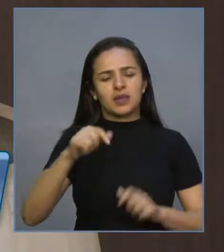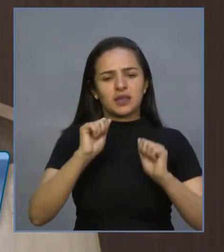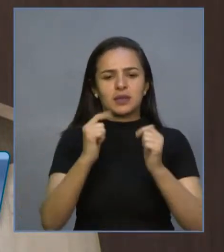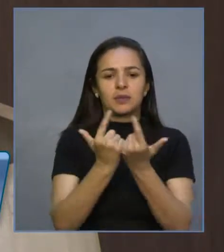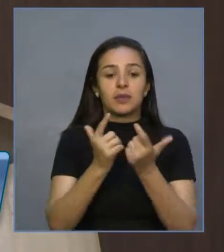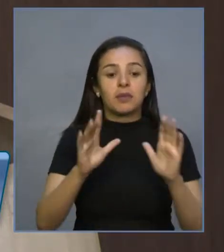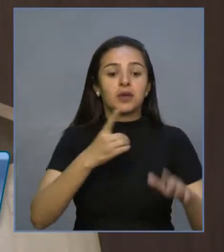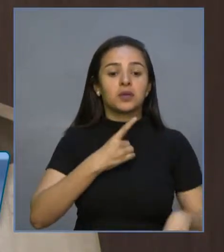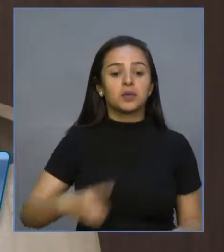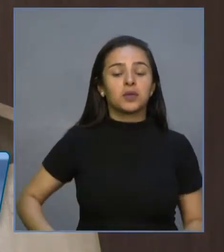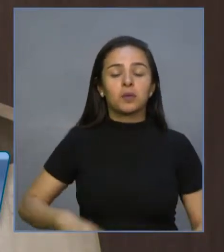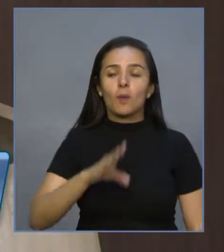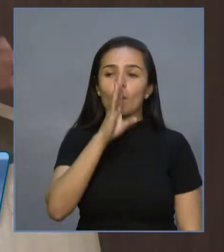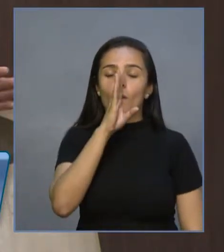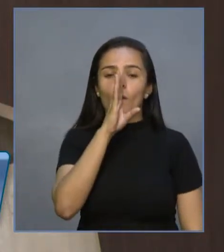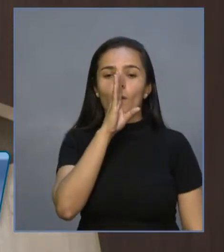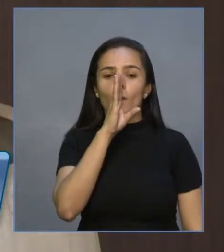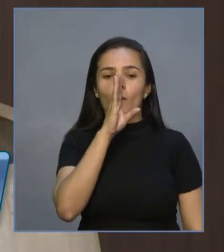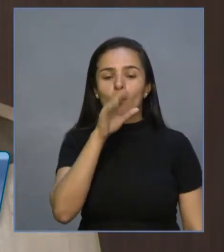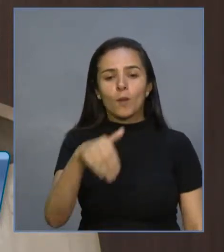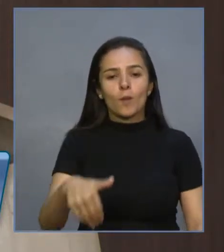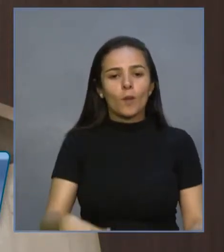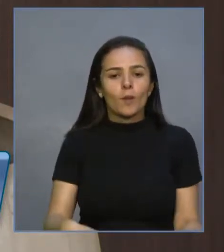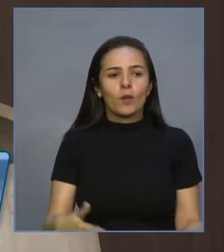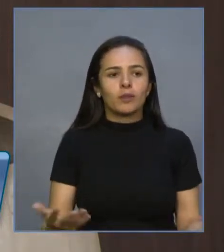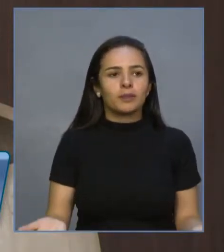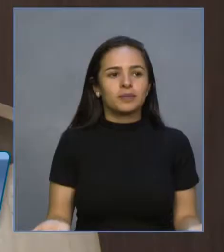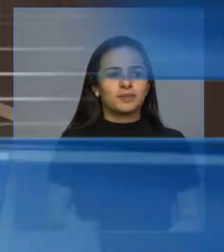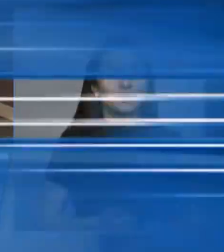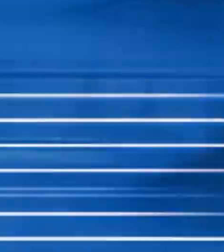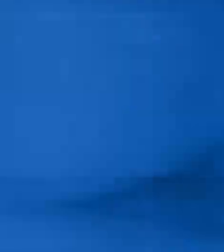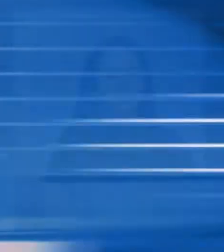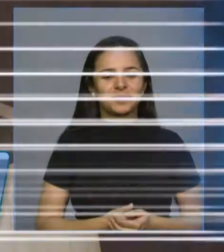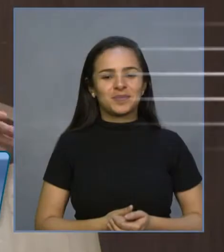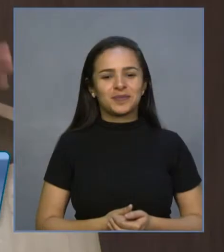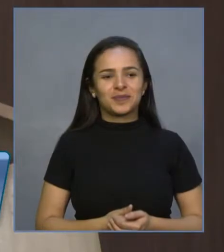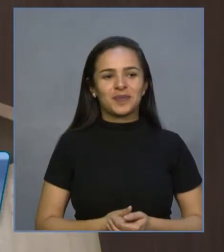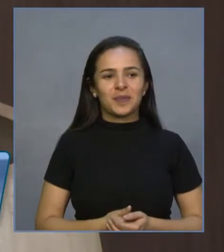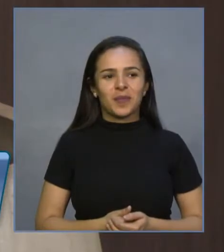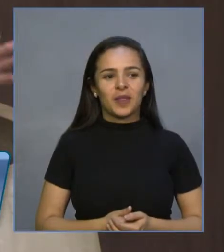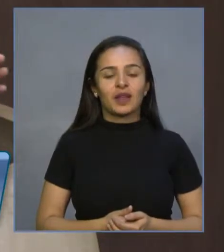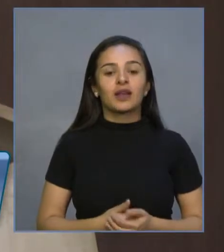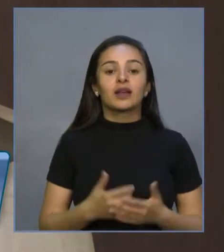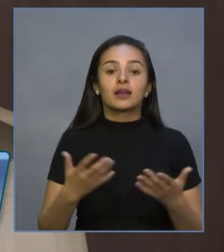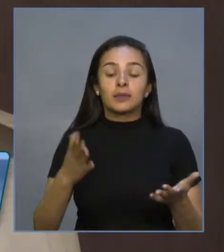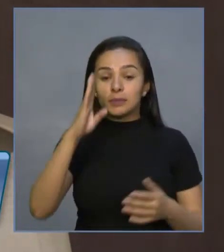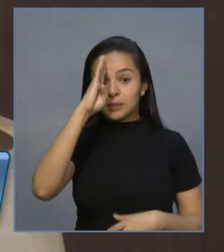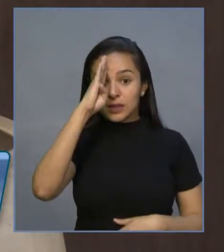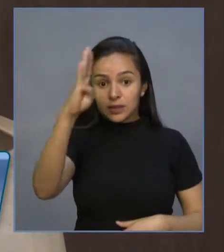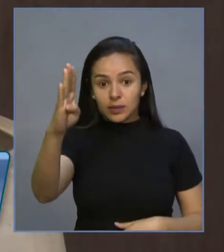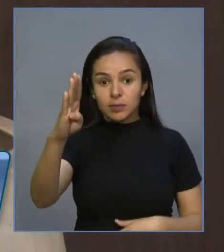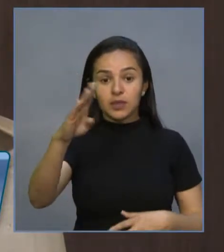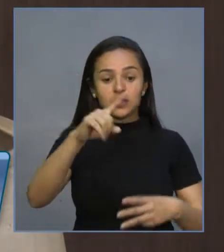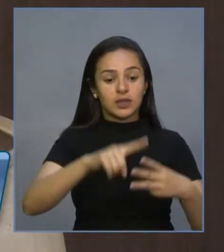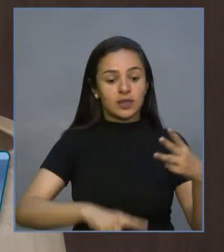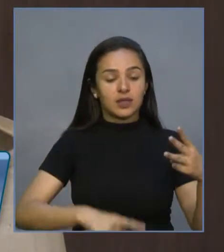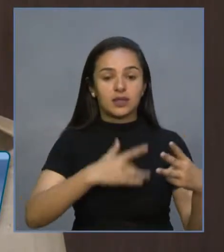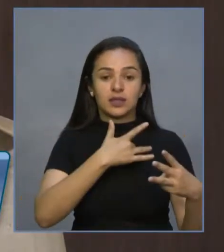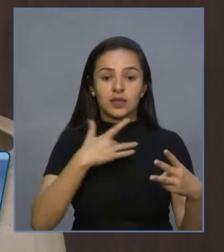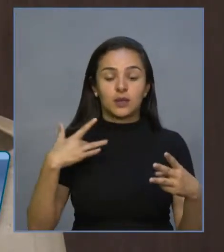E aí, mais acentuadamente, está na questão da saúde e da segurança do nosso Estado.